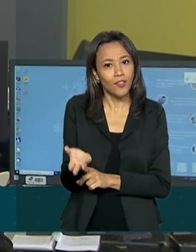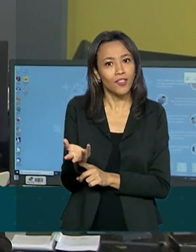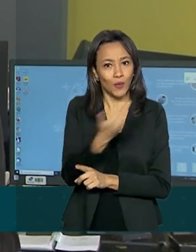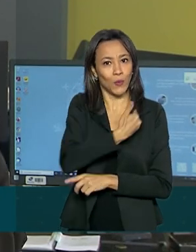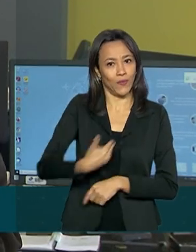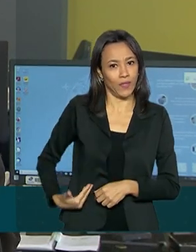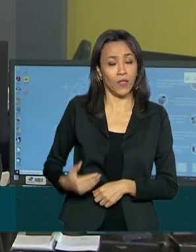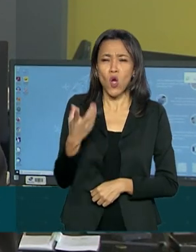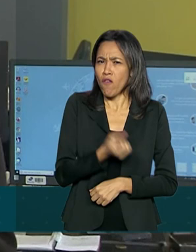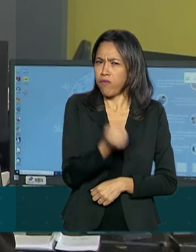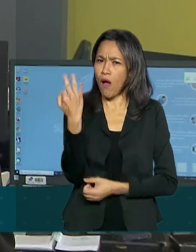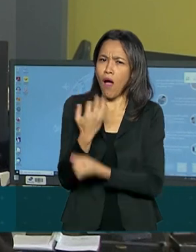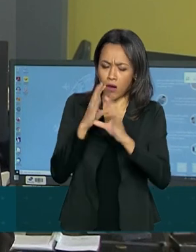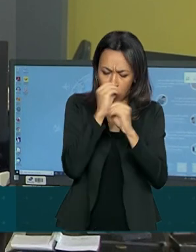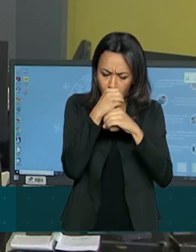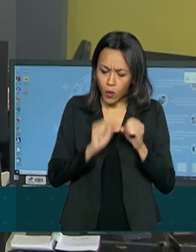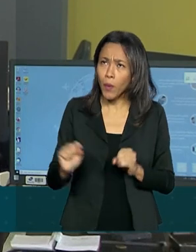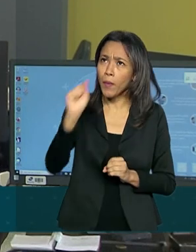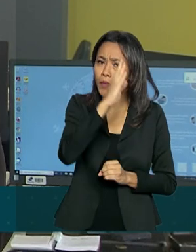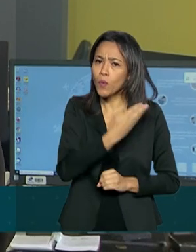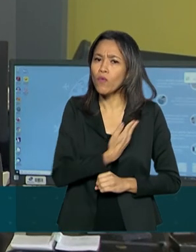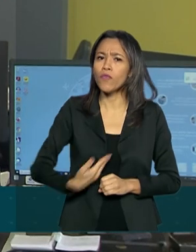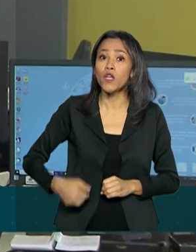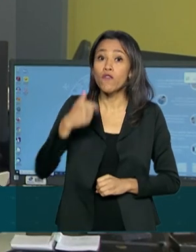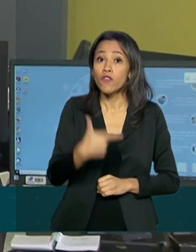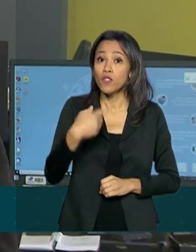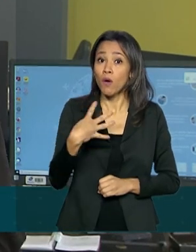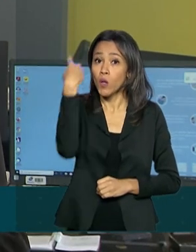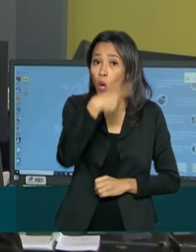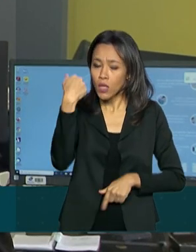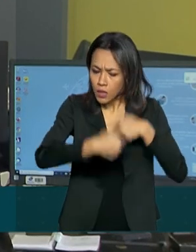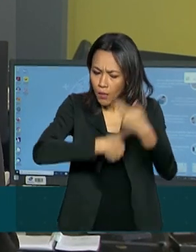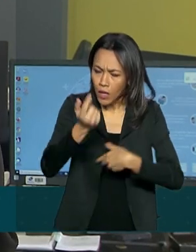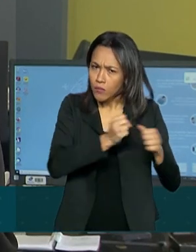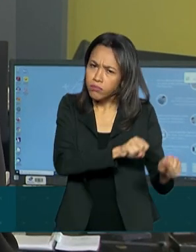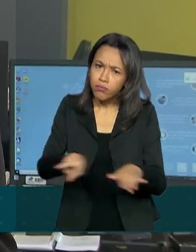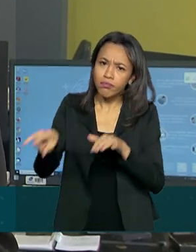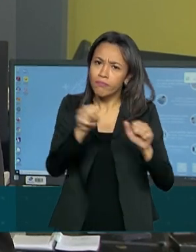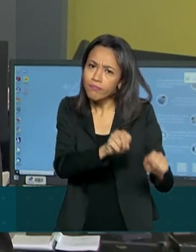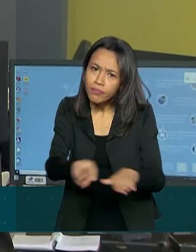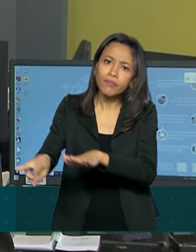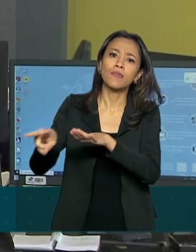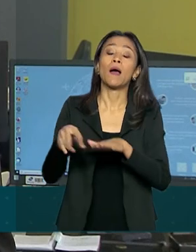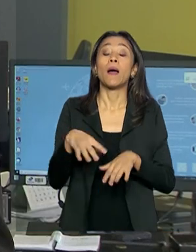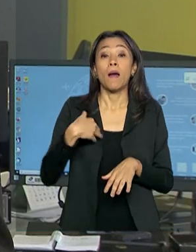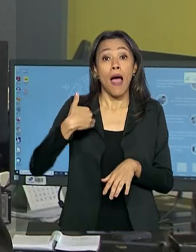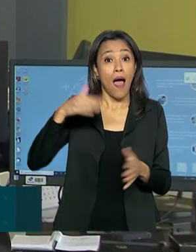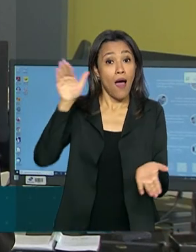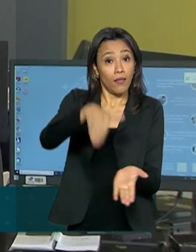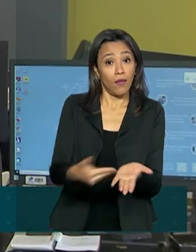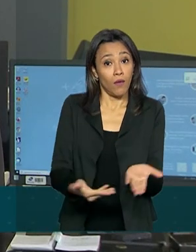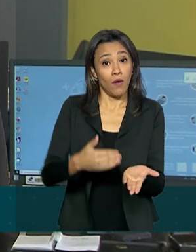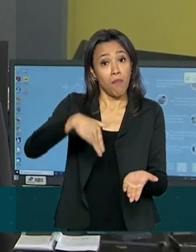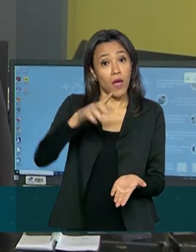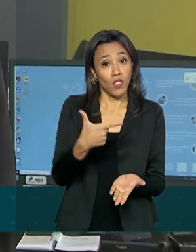Muitos laboratórios do governo estão funcionando, inclusive, 24 horas por dia, durante toda a semana. Até o momento, mais de 200 mil pessoas